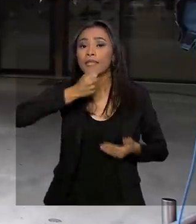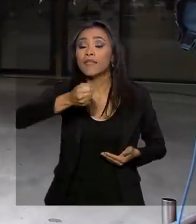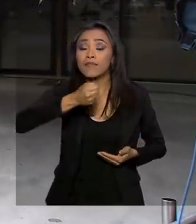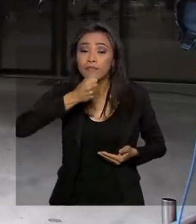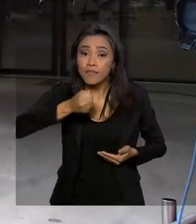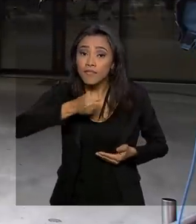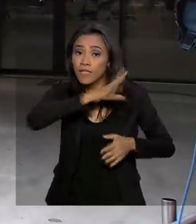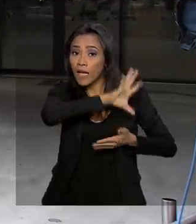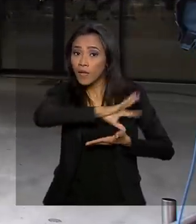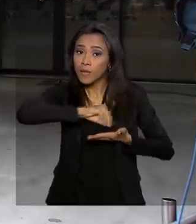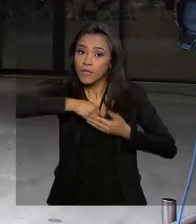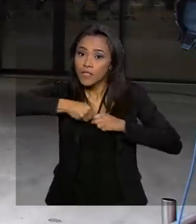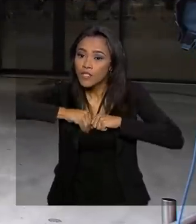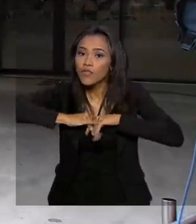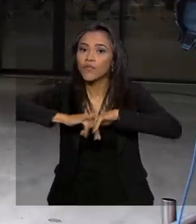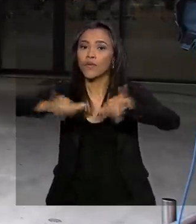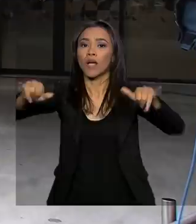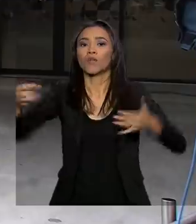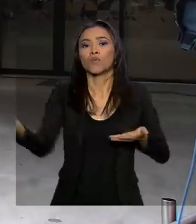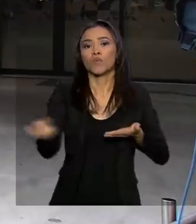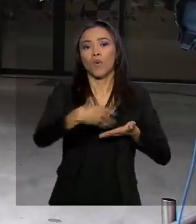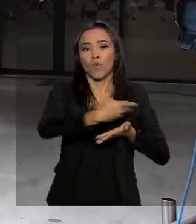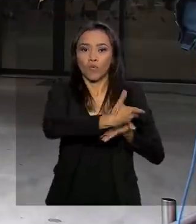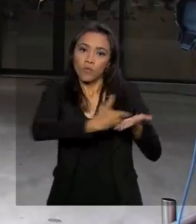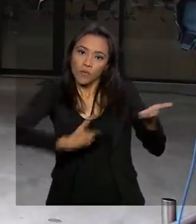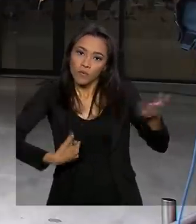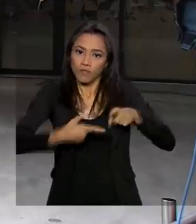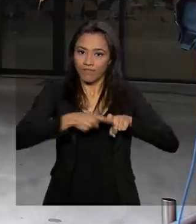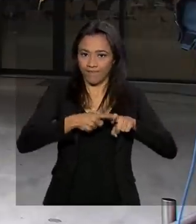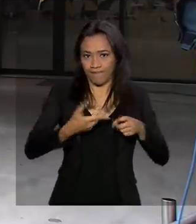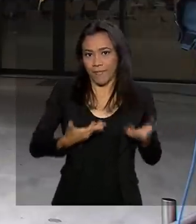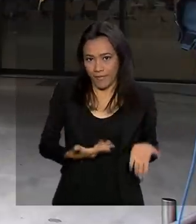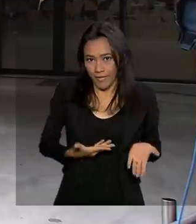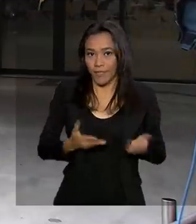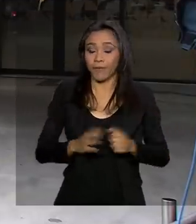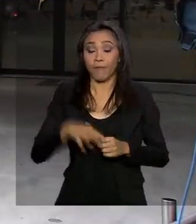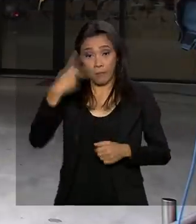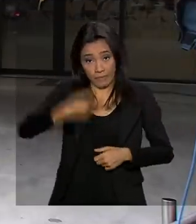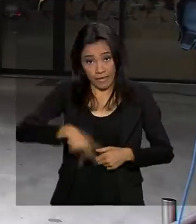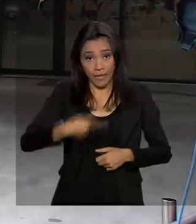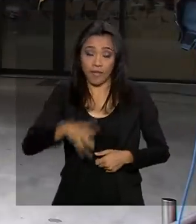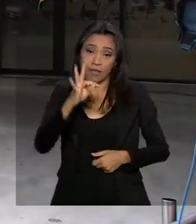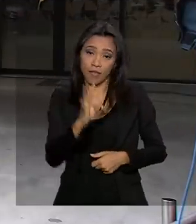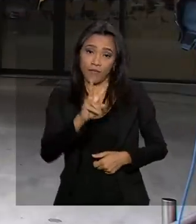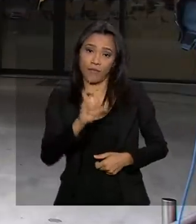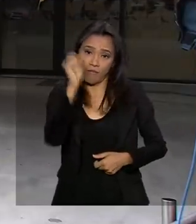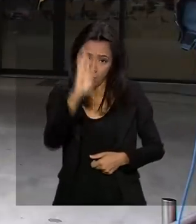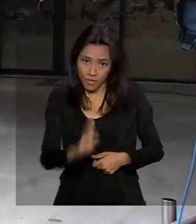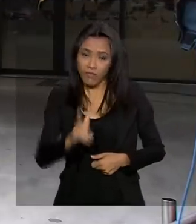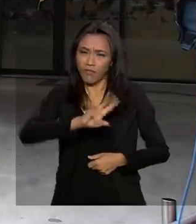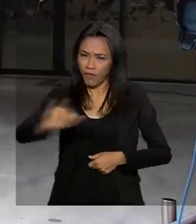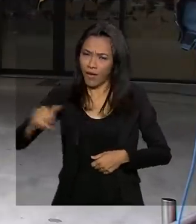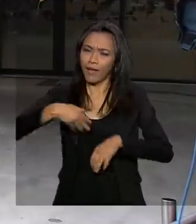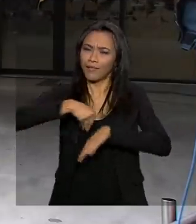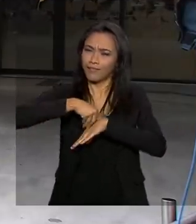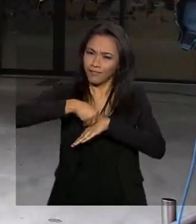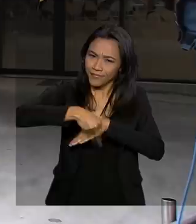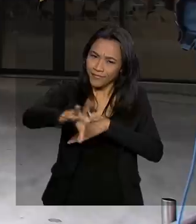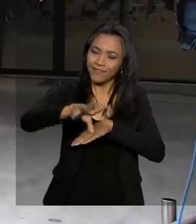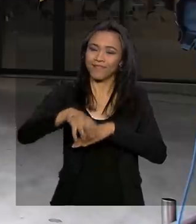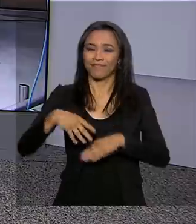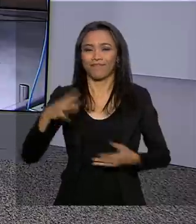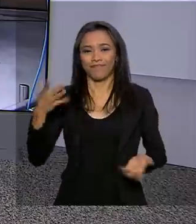E será divulgado também um novo boletim médico. A TV Brasil transmite esta entrevista coletiva ao vivo.